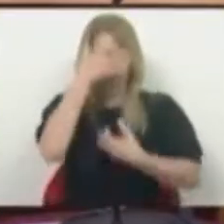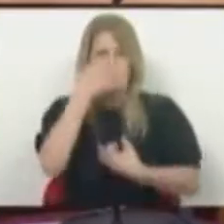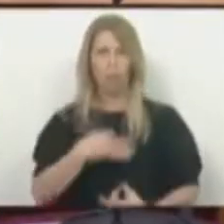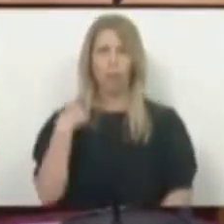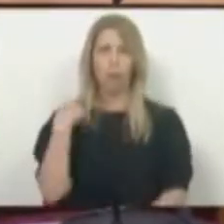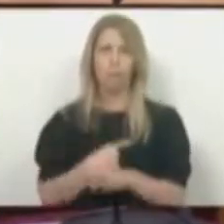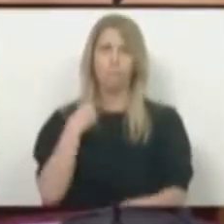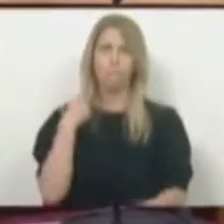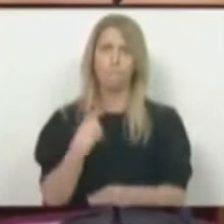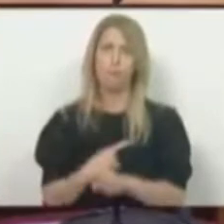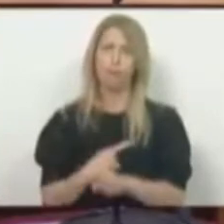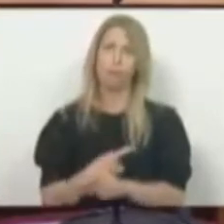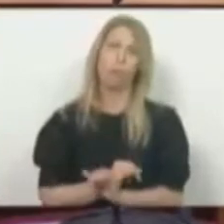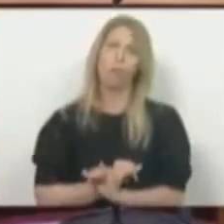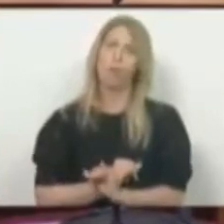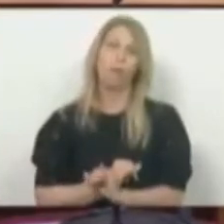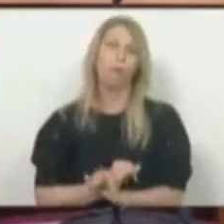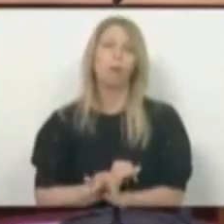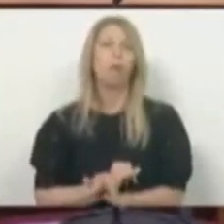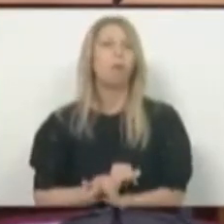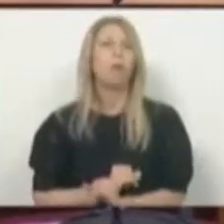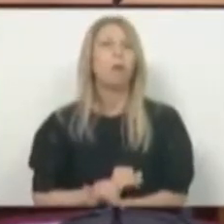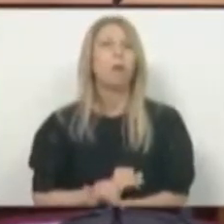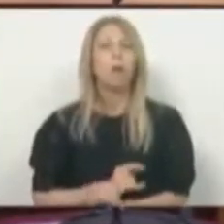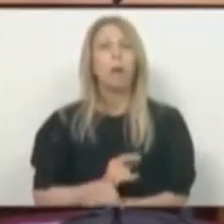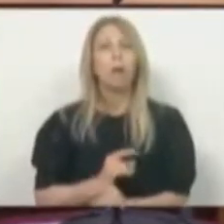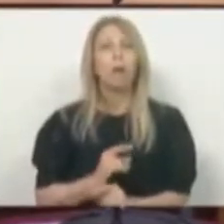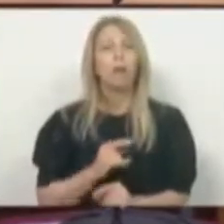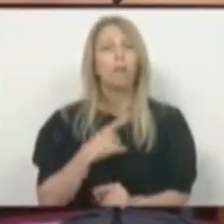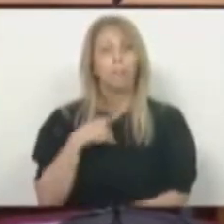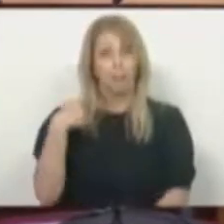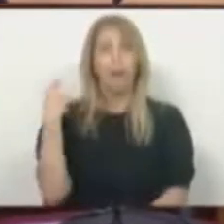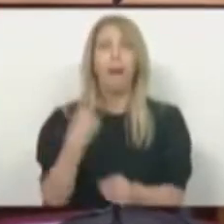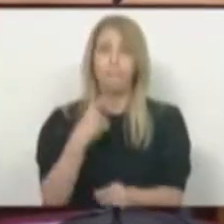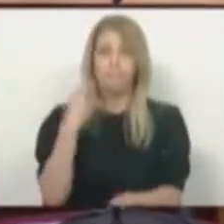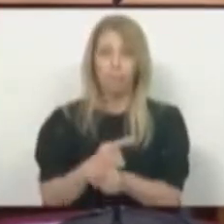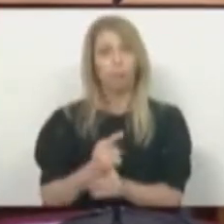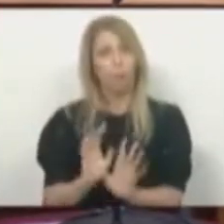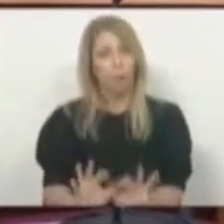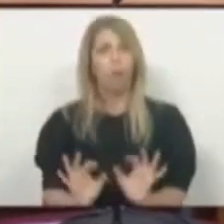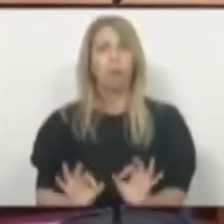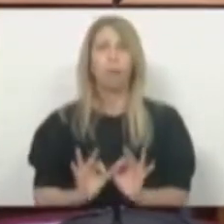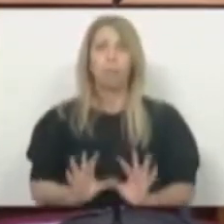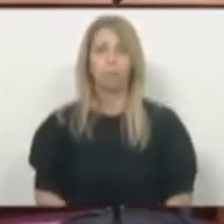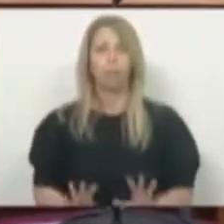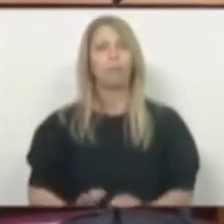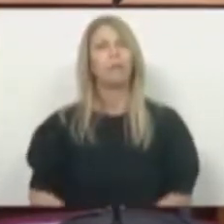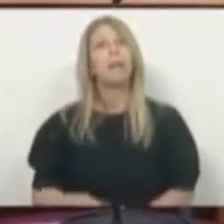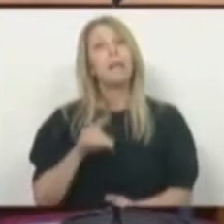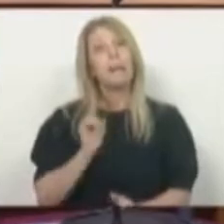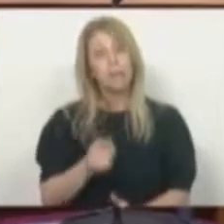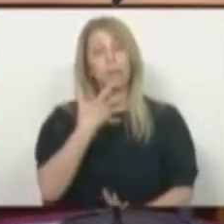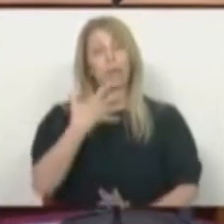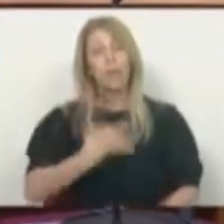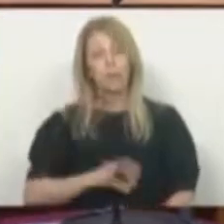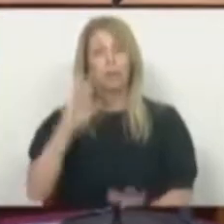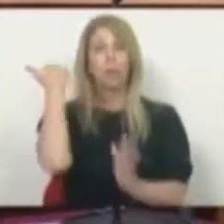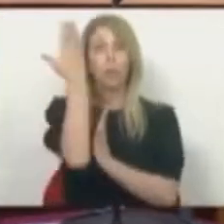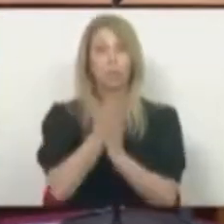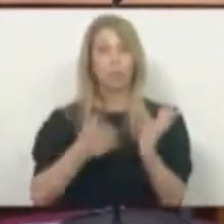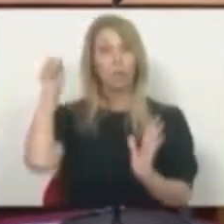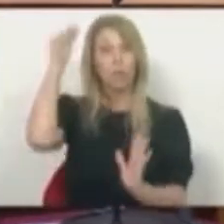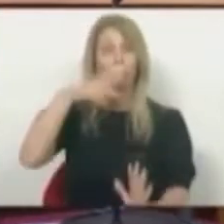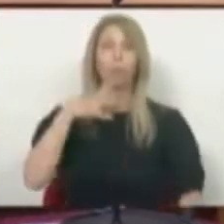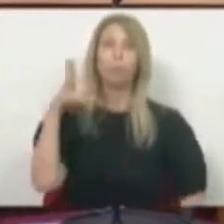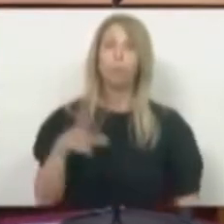inalienável. E é isso, é nisso em que acredita a Constituição da República Portuguesa, é isso naquilo em que